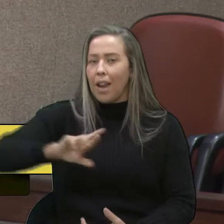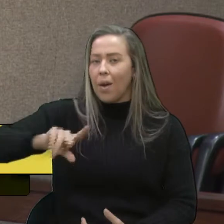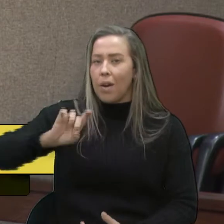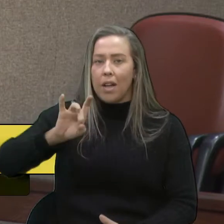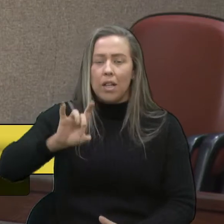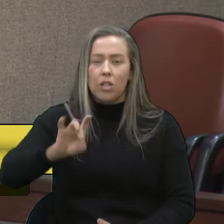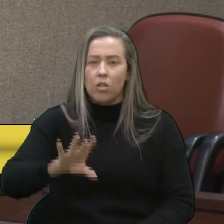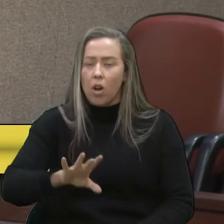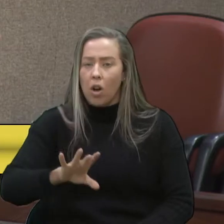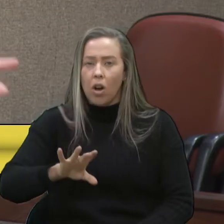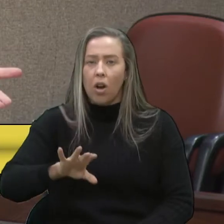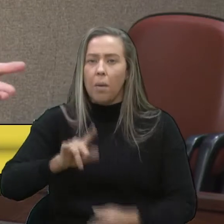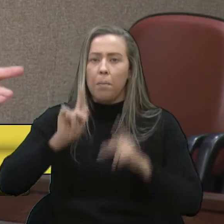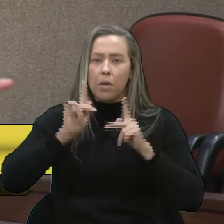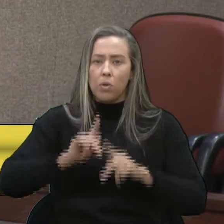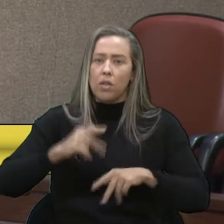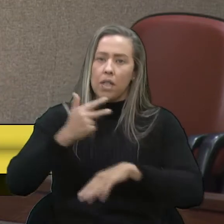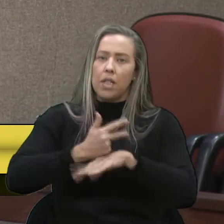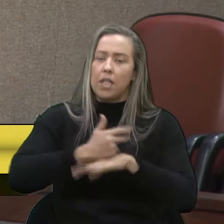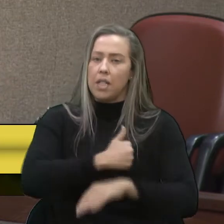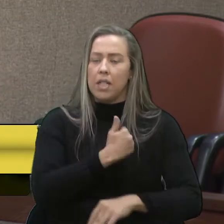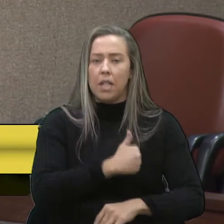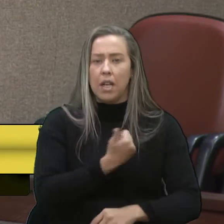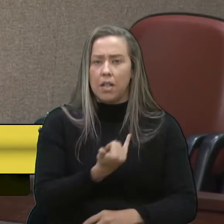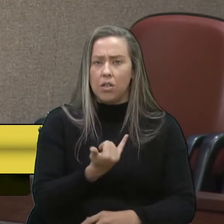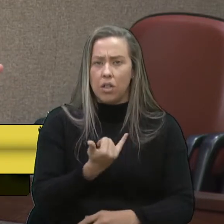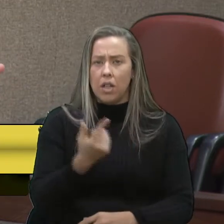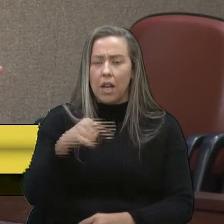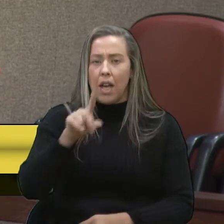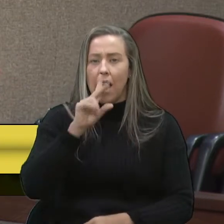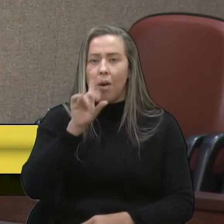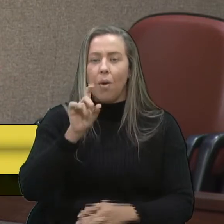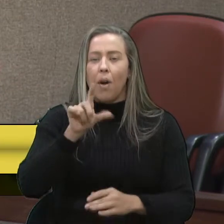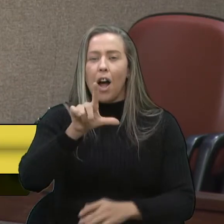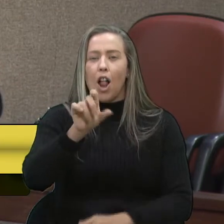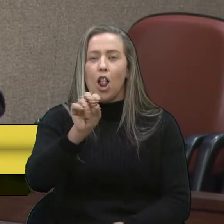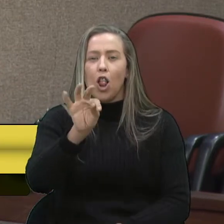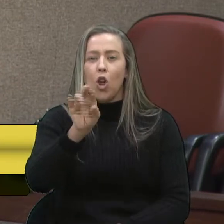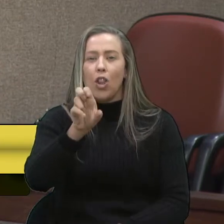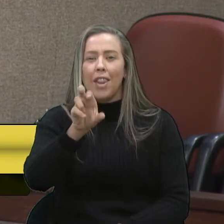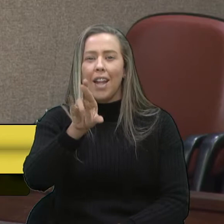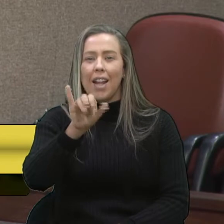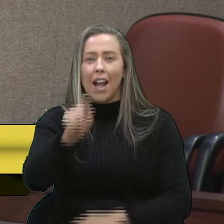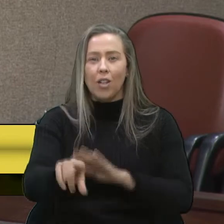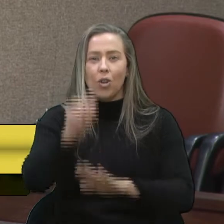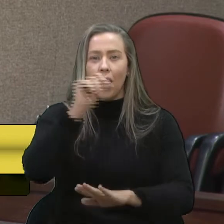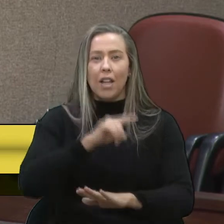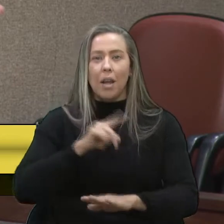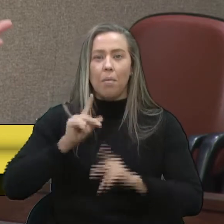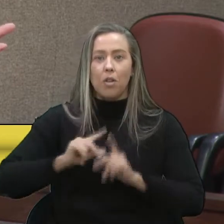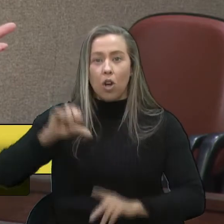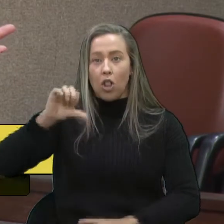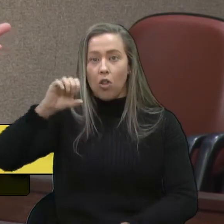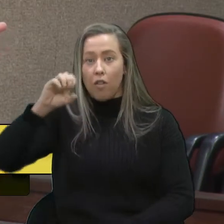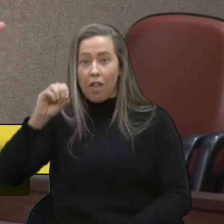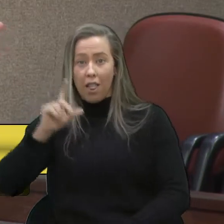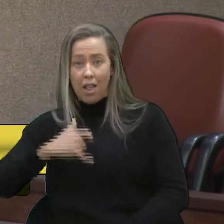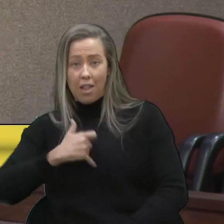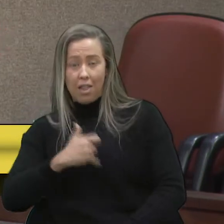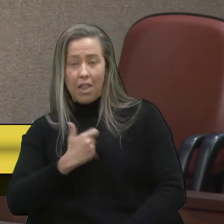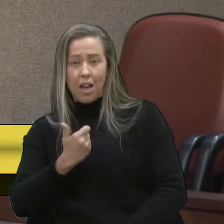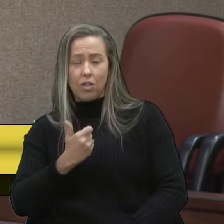não é, são só pessoas idosas, né? É meio que uma loteria, quando a gente vê, né? A gente tem pessoas de 90 e poucos anos,